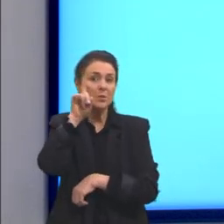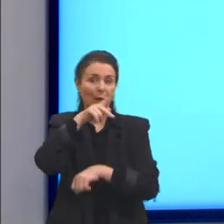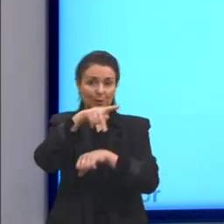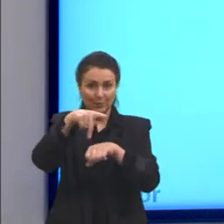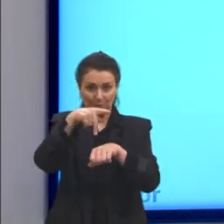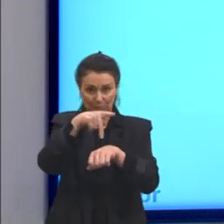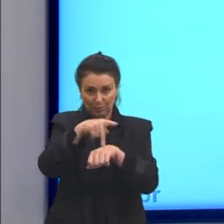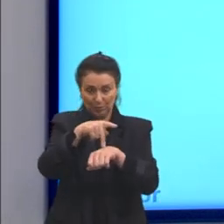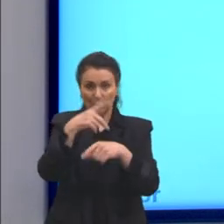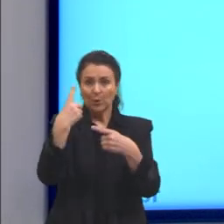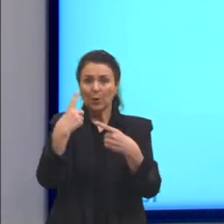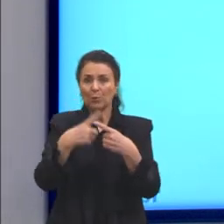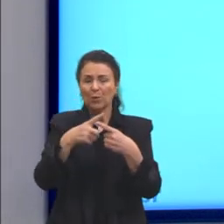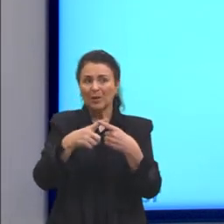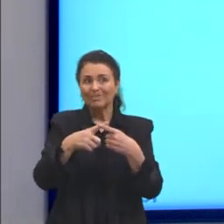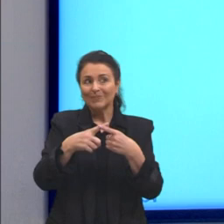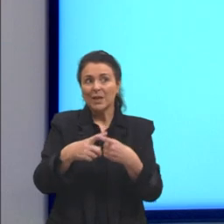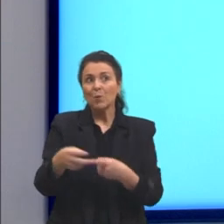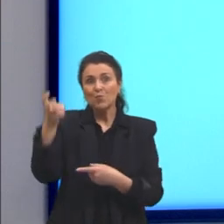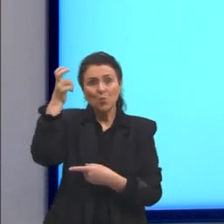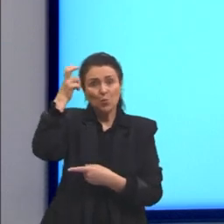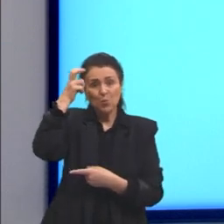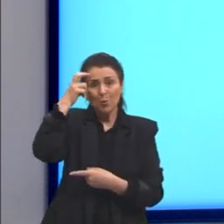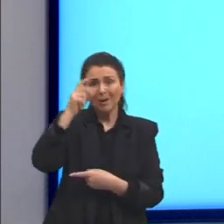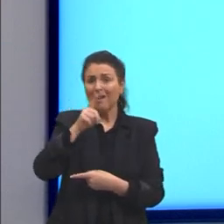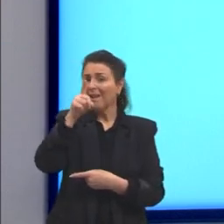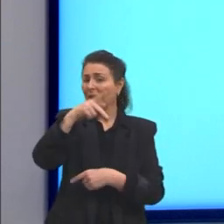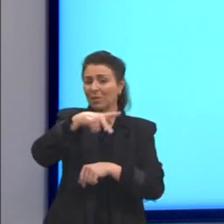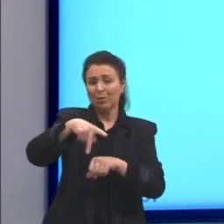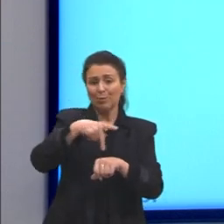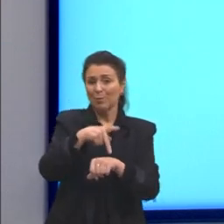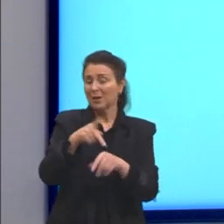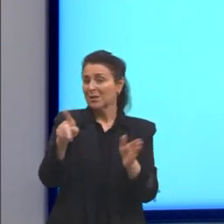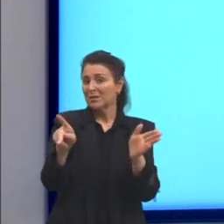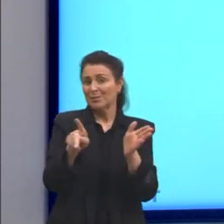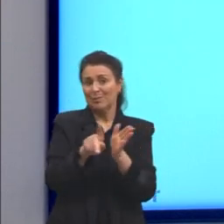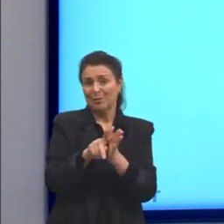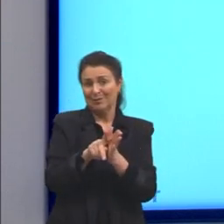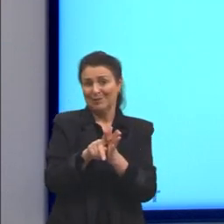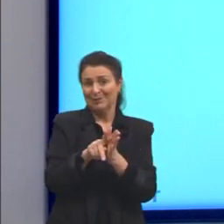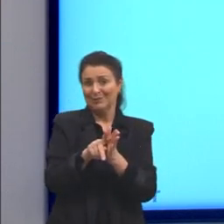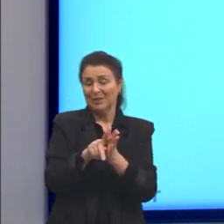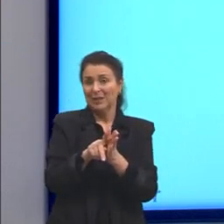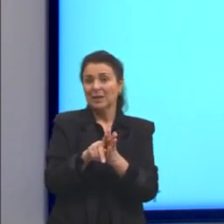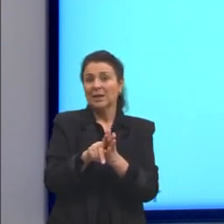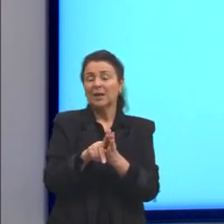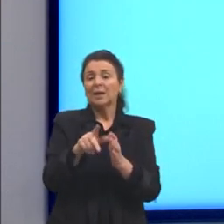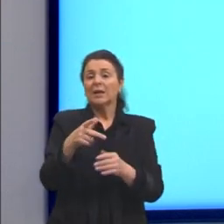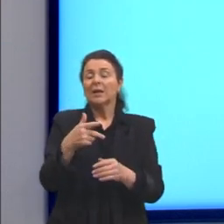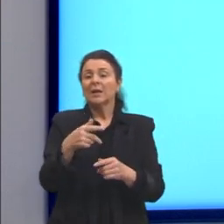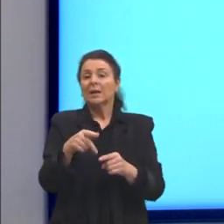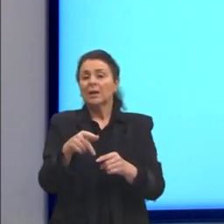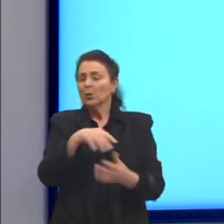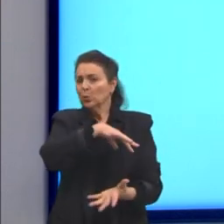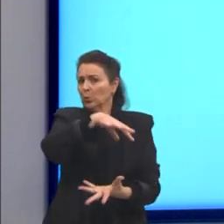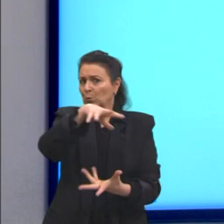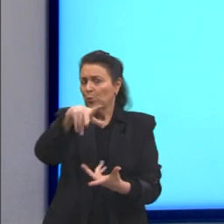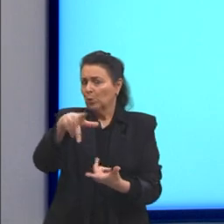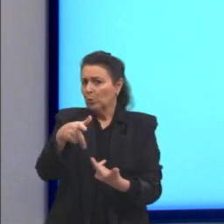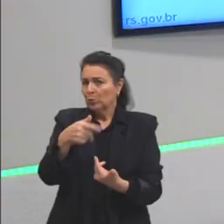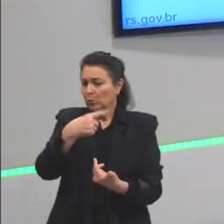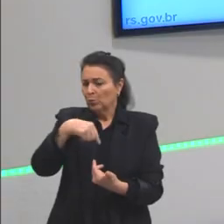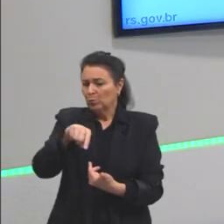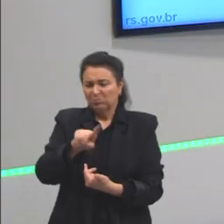bom tempo, mas por questões culturais eles ainda utilizam essa temperatura. porque cientificamente e o resto de todo mundo já